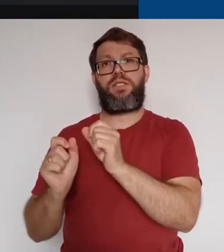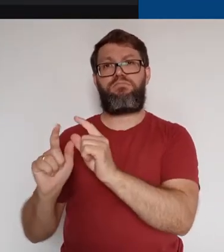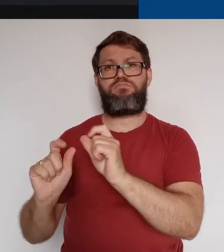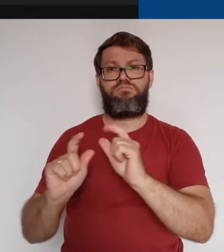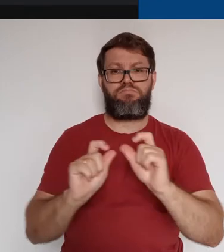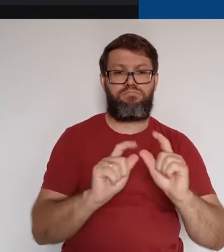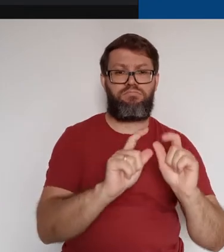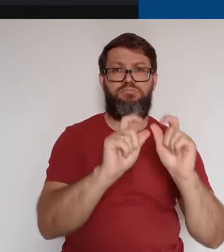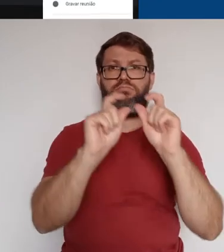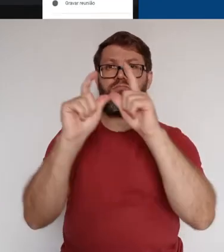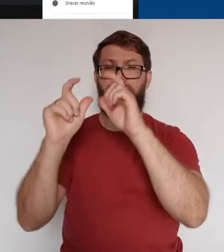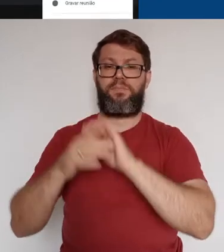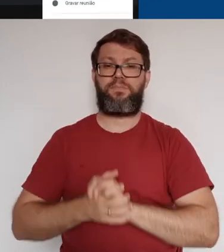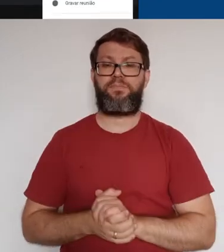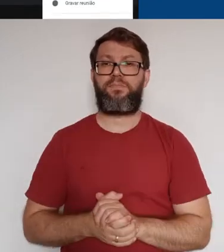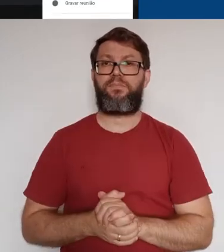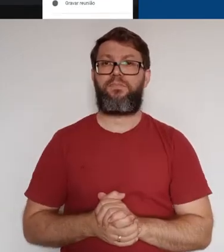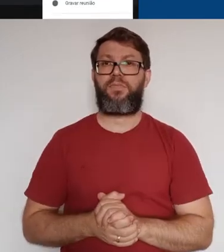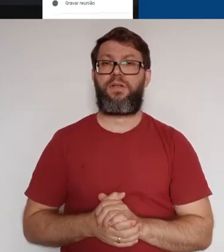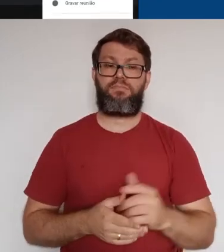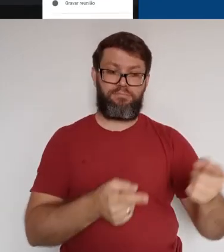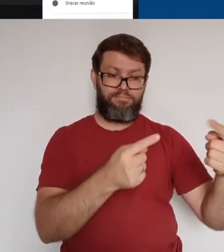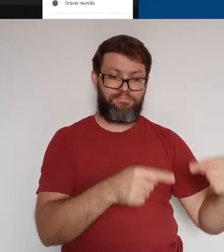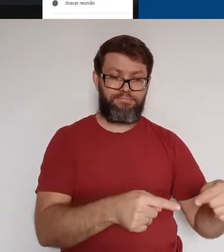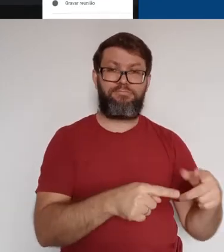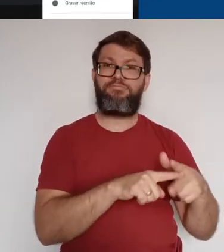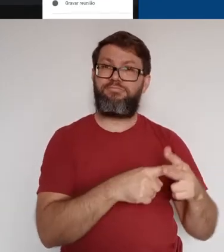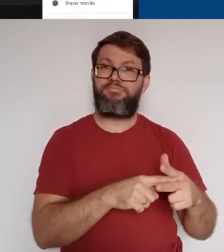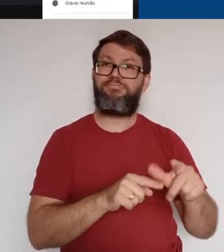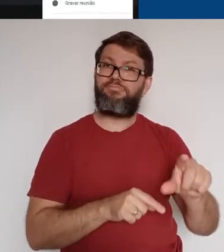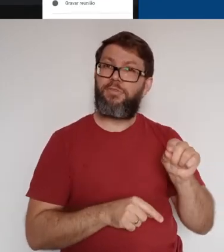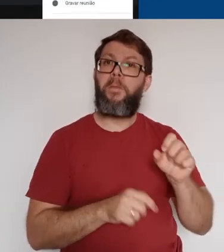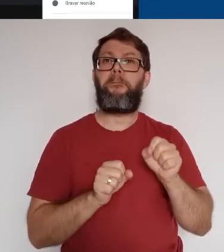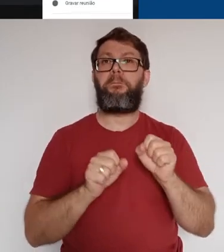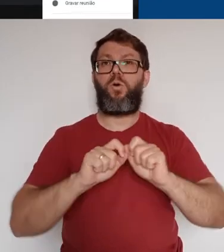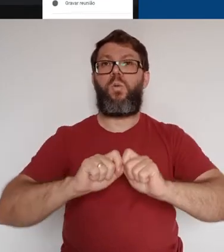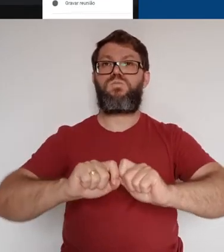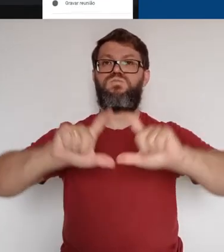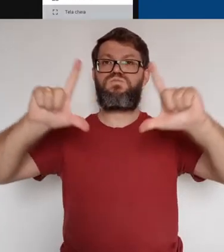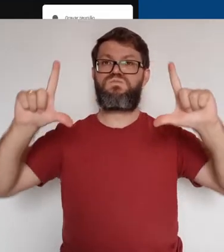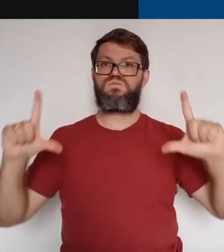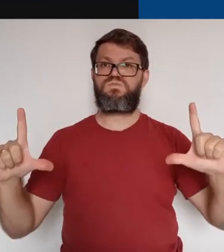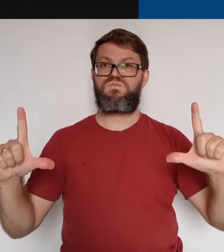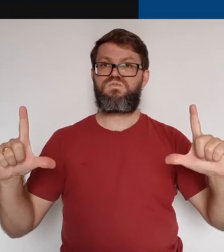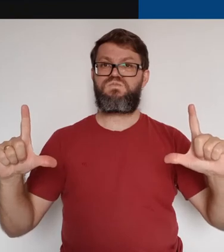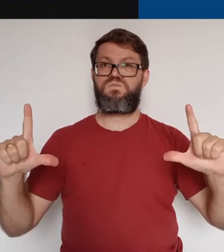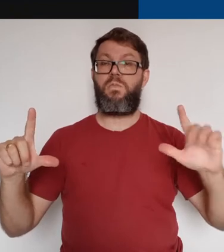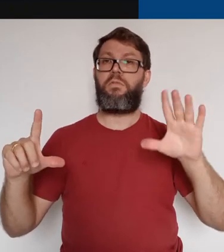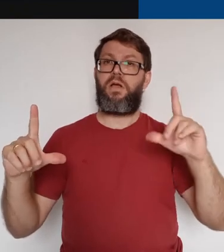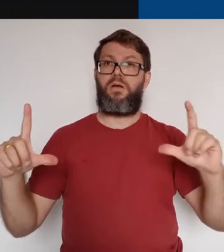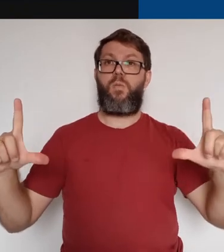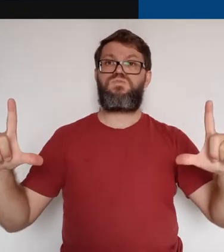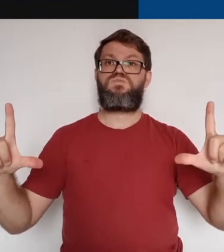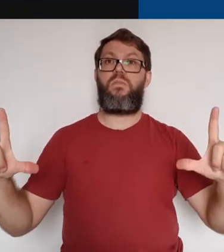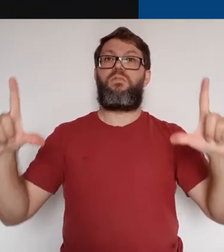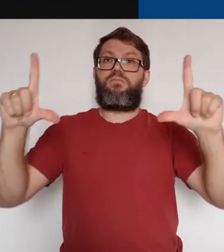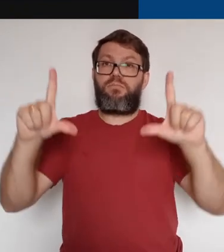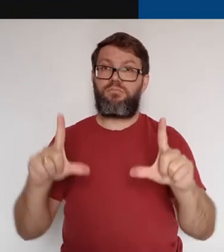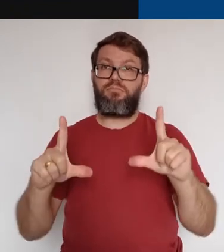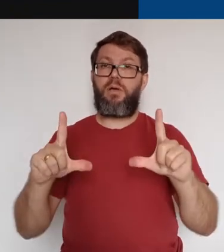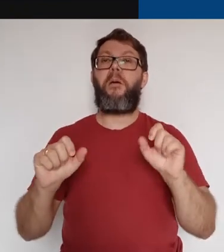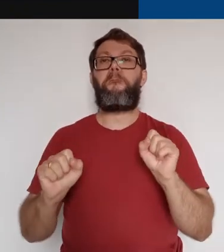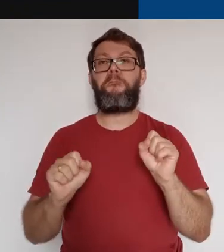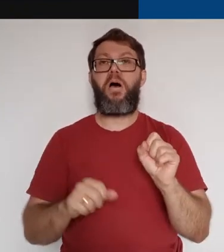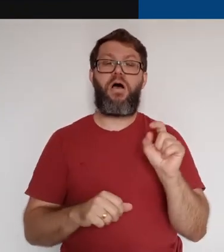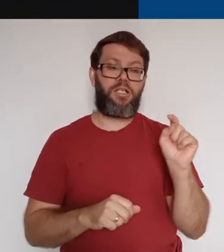Na segunda opção de configuração, nós podemos deixar nossa videoconferência em tela cheia. Para sair do modo tela